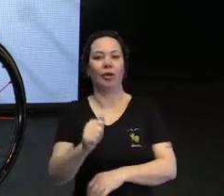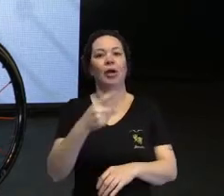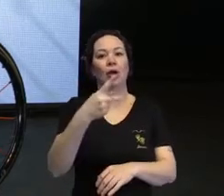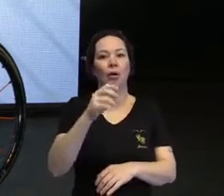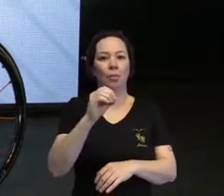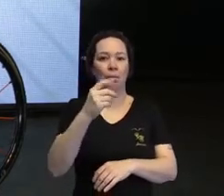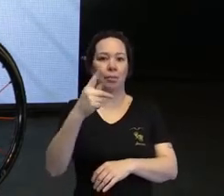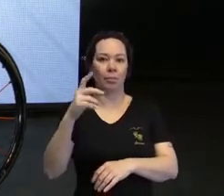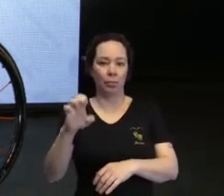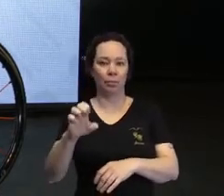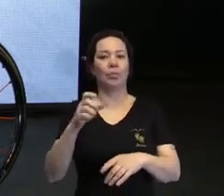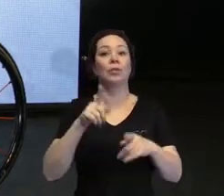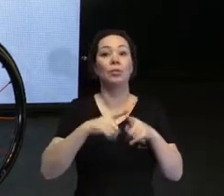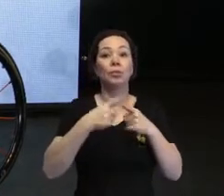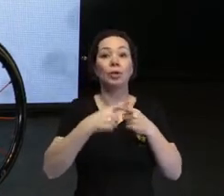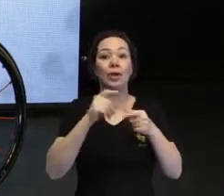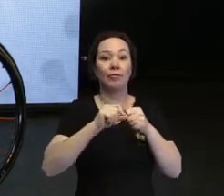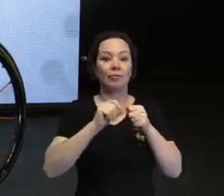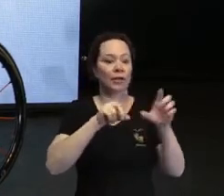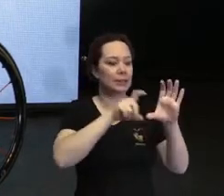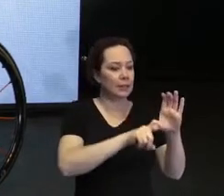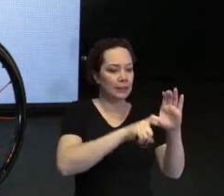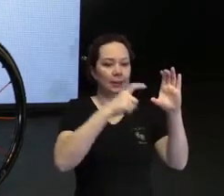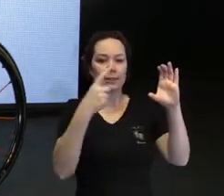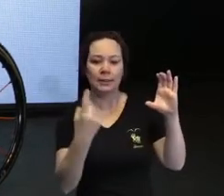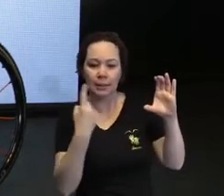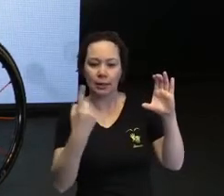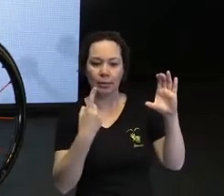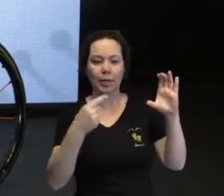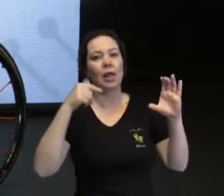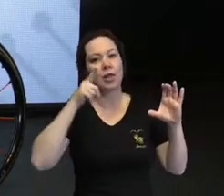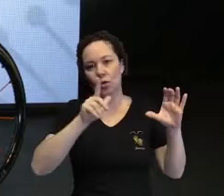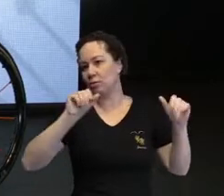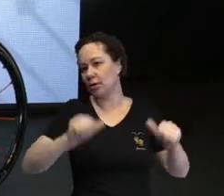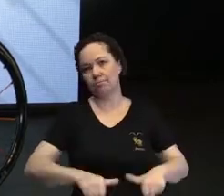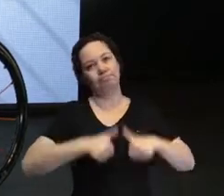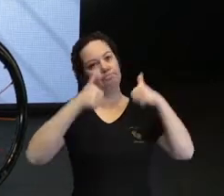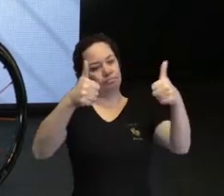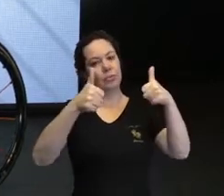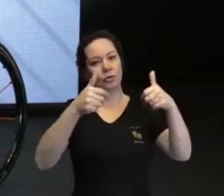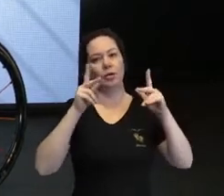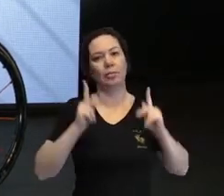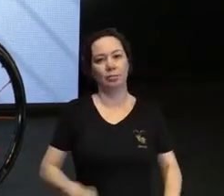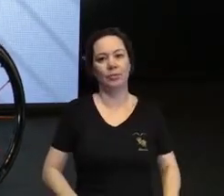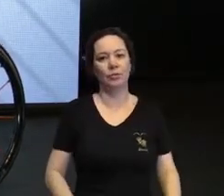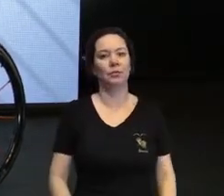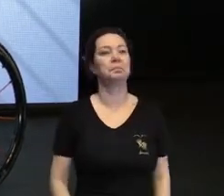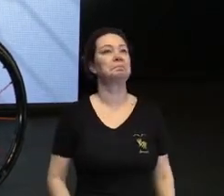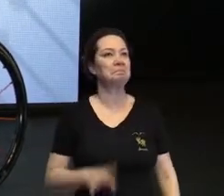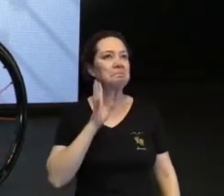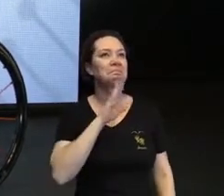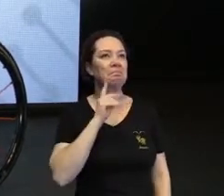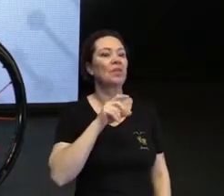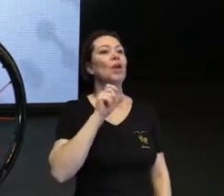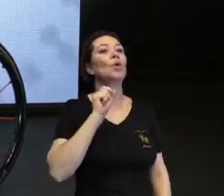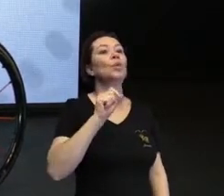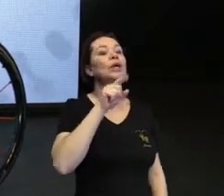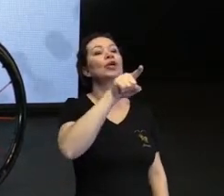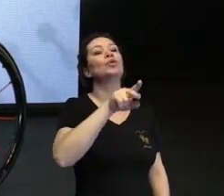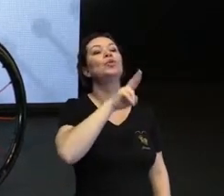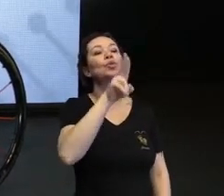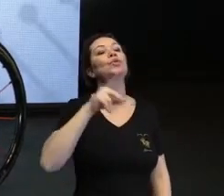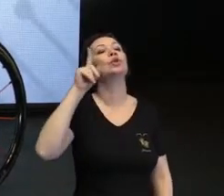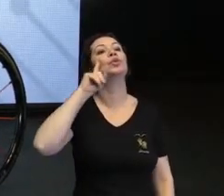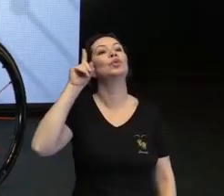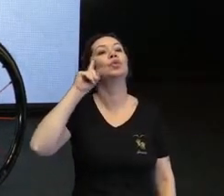promove essa naturalização para o indivíduo. Total. E me conta que recursos de acessibilidade que você usa